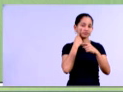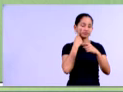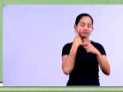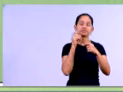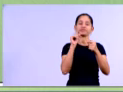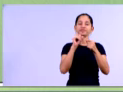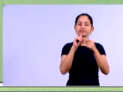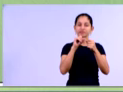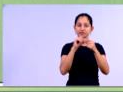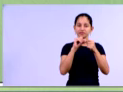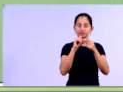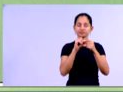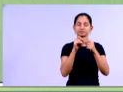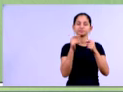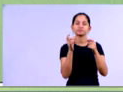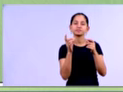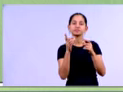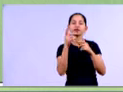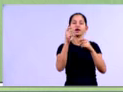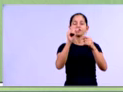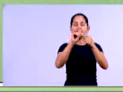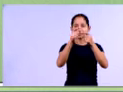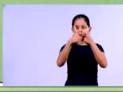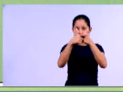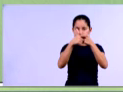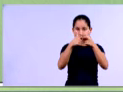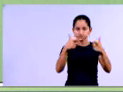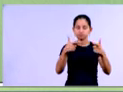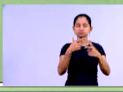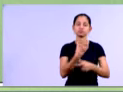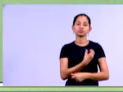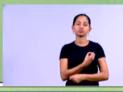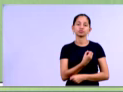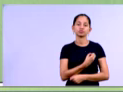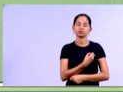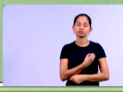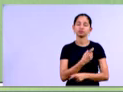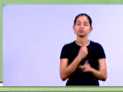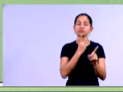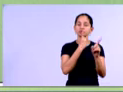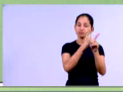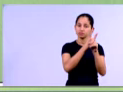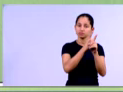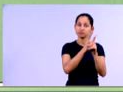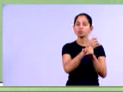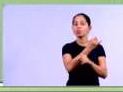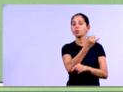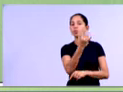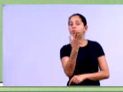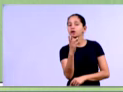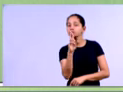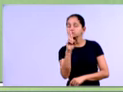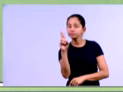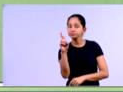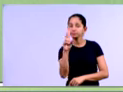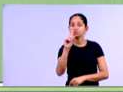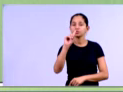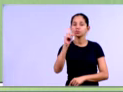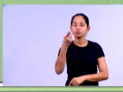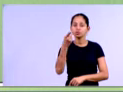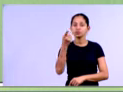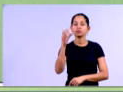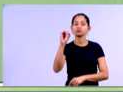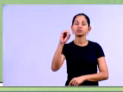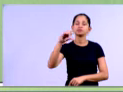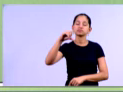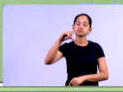o ativo circulante, né, e divido pelo total do passivo circulante. Então, nós vamos ter aí, né, 1.960